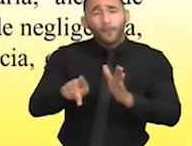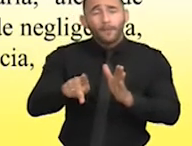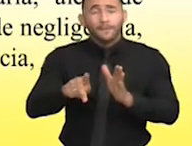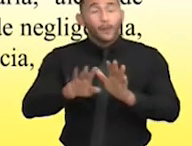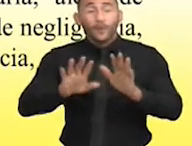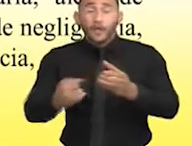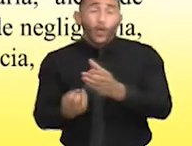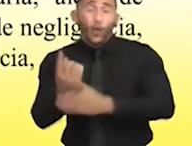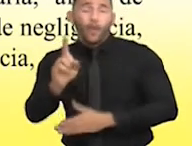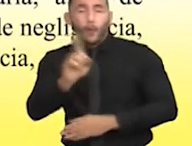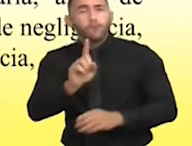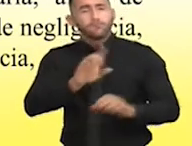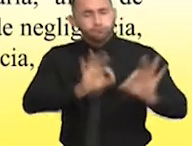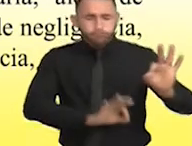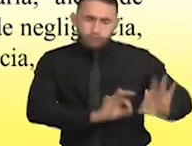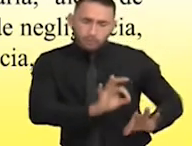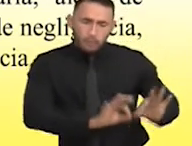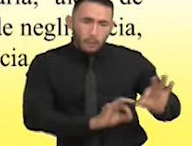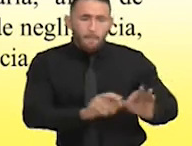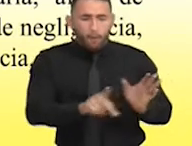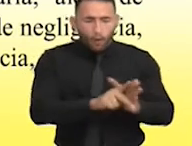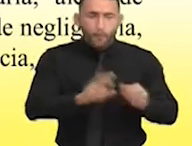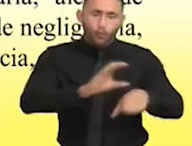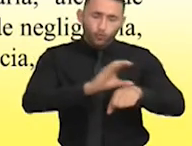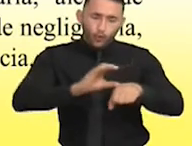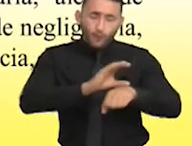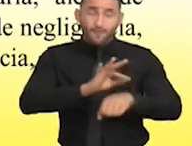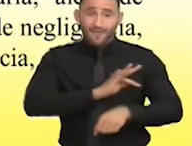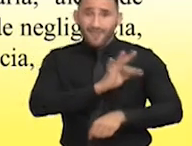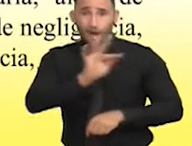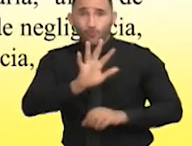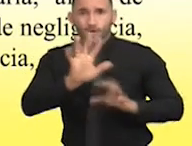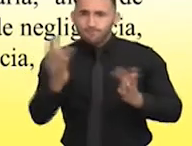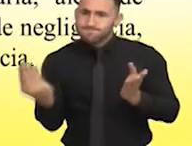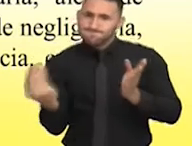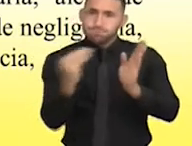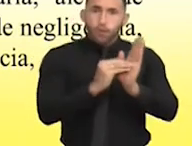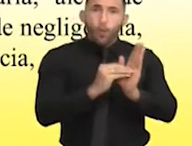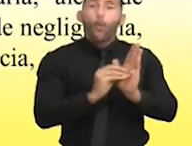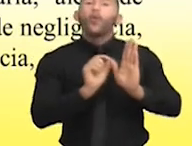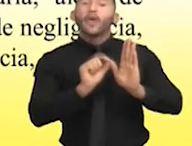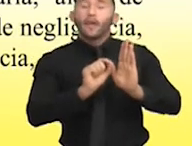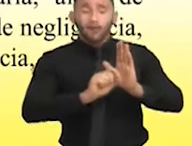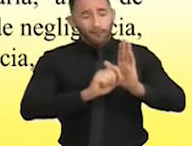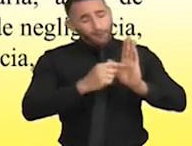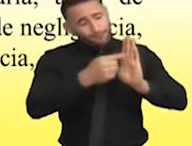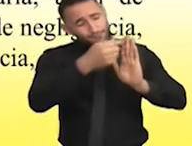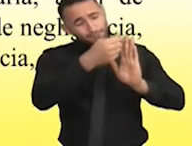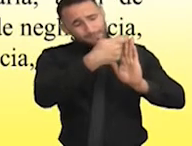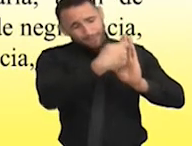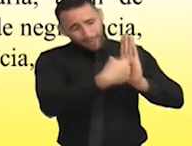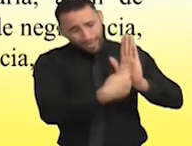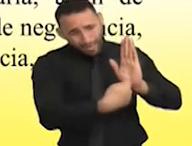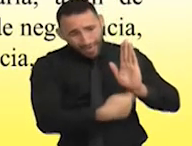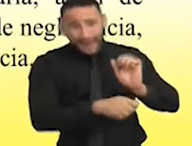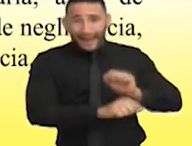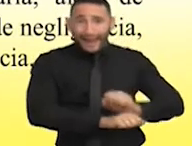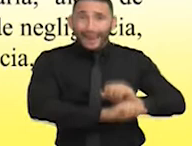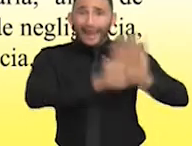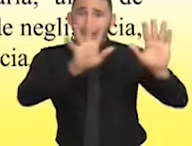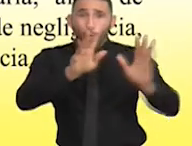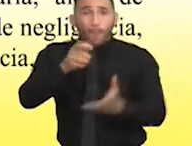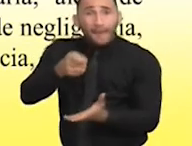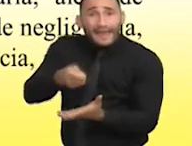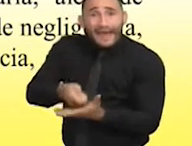não, mas construiu, fez a nossa Constituição Federal e promulgou, ele deixou claro que é dever do Estado. e aqui